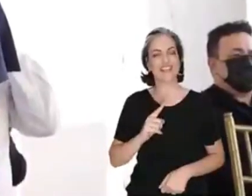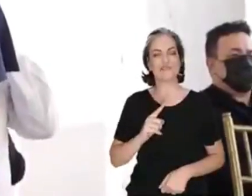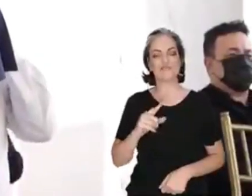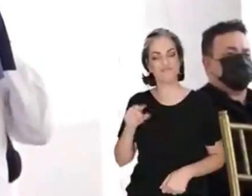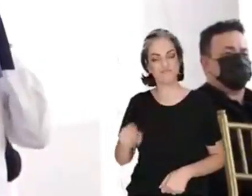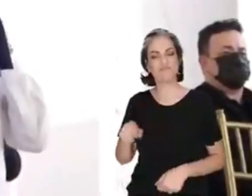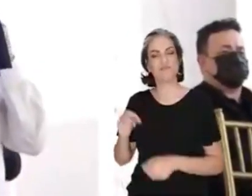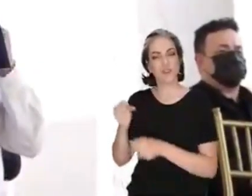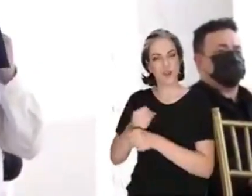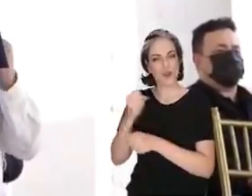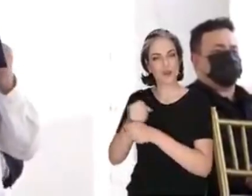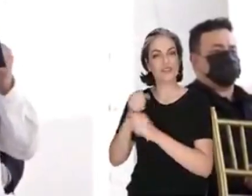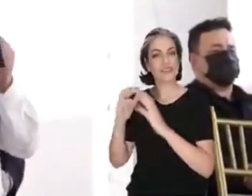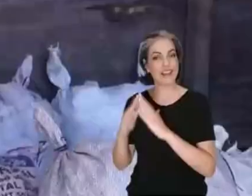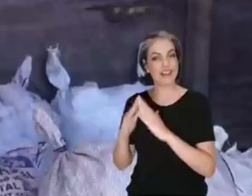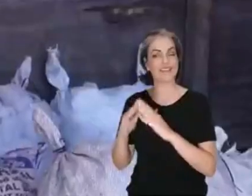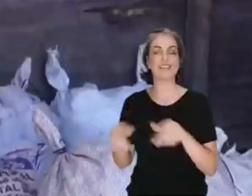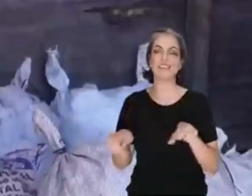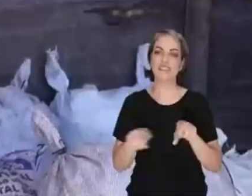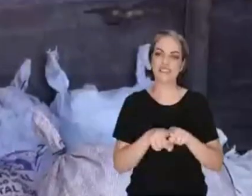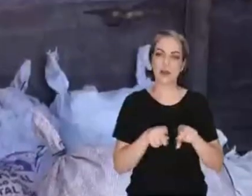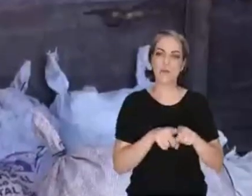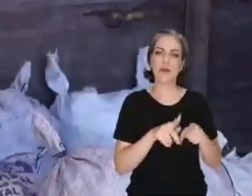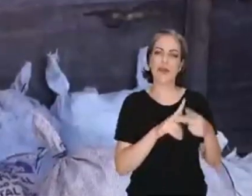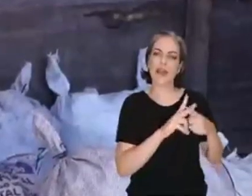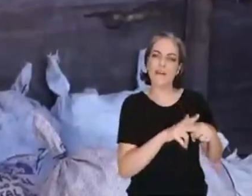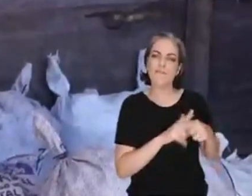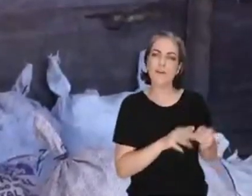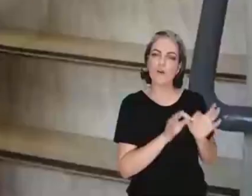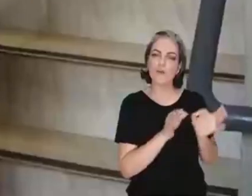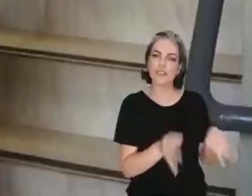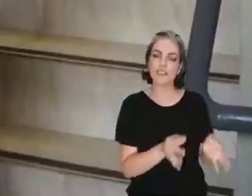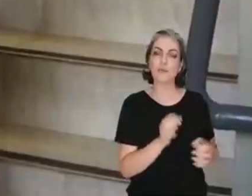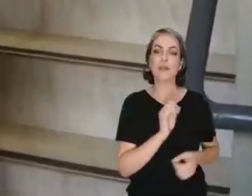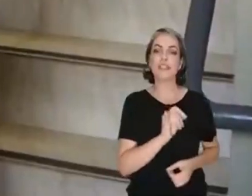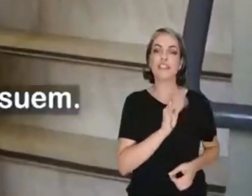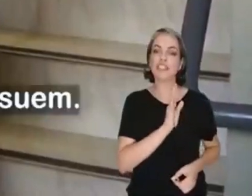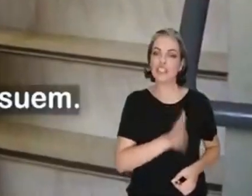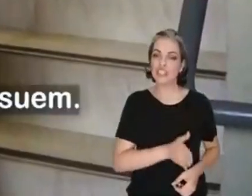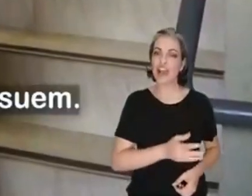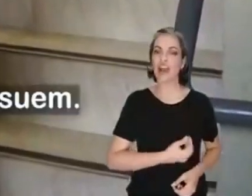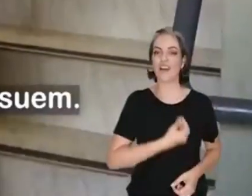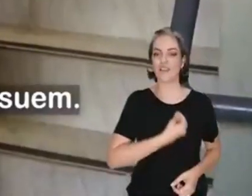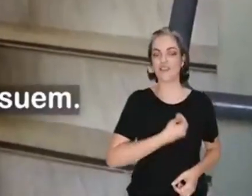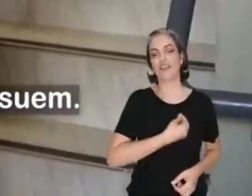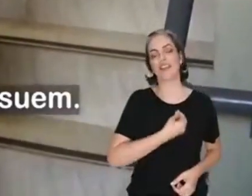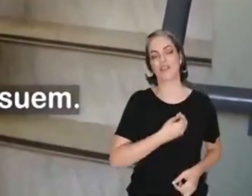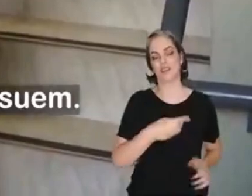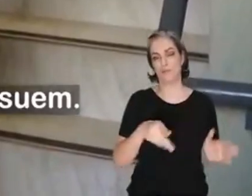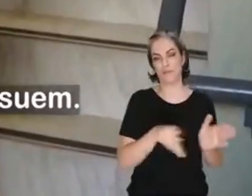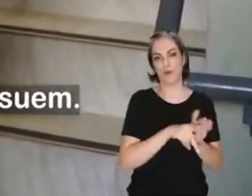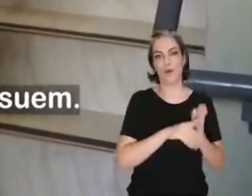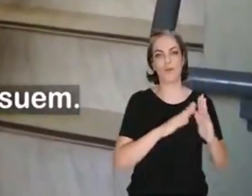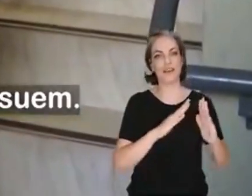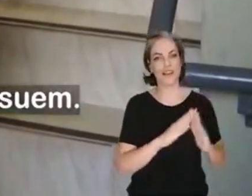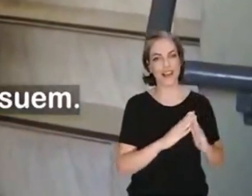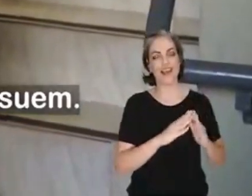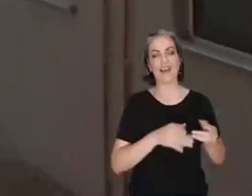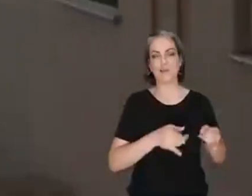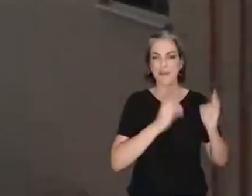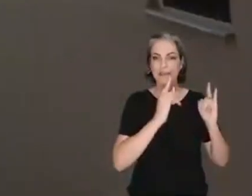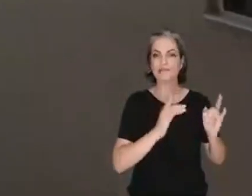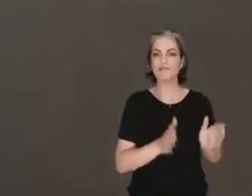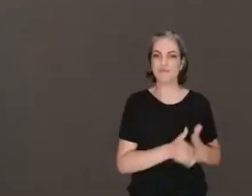não só na produção habitacional, mas também com pequenas reformas e melhorias nas casas e apartamentos que famílias de baixa renda já